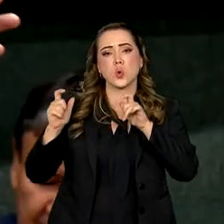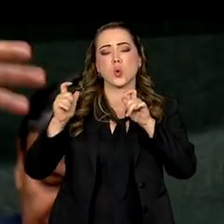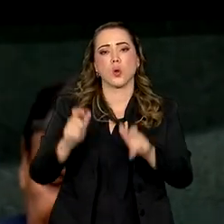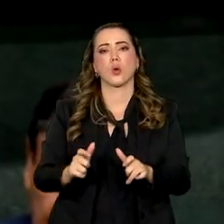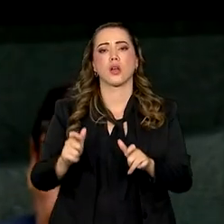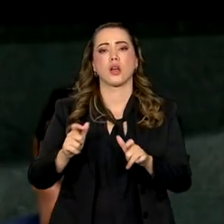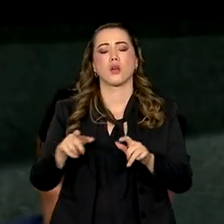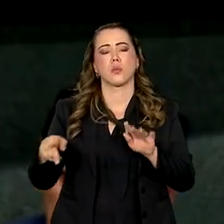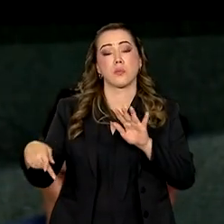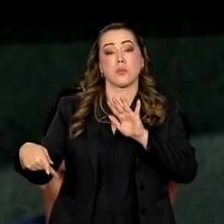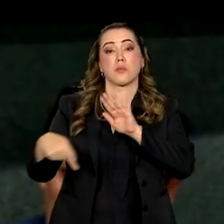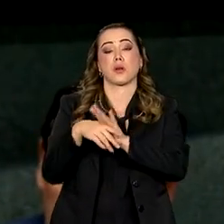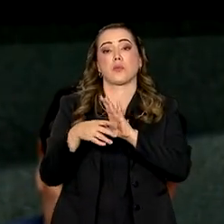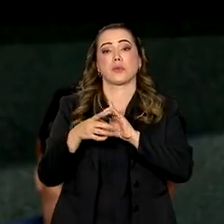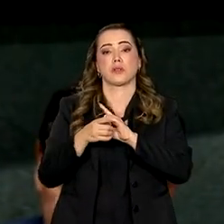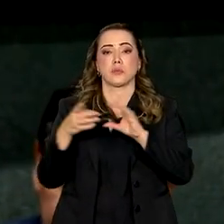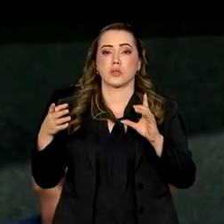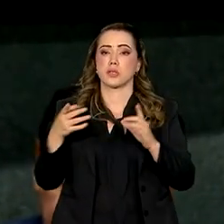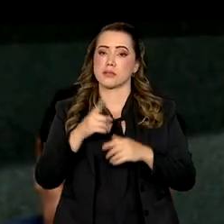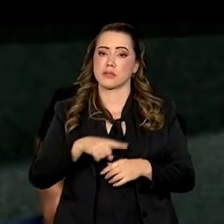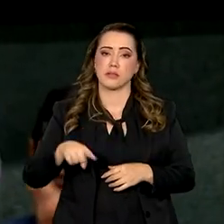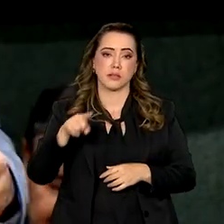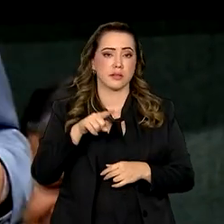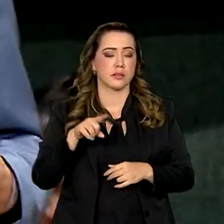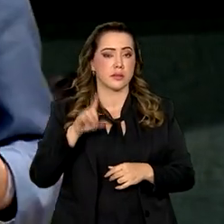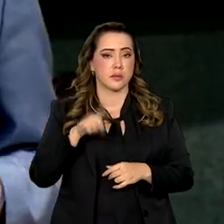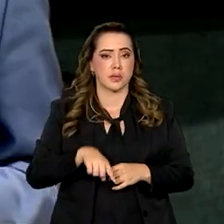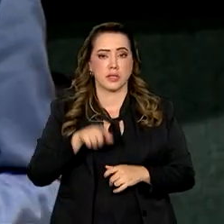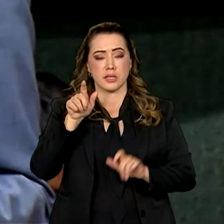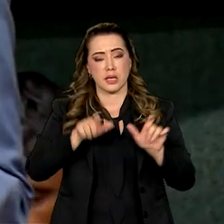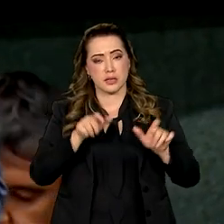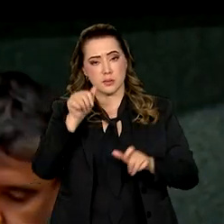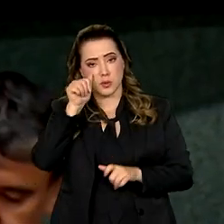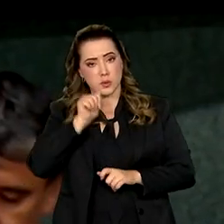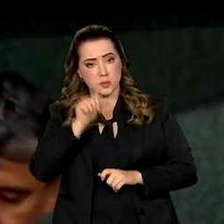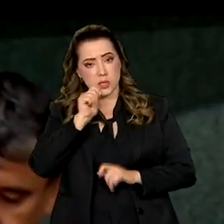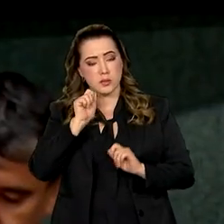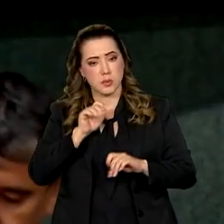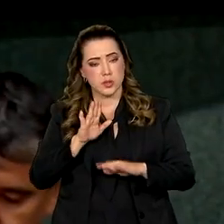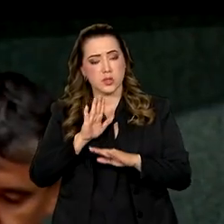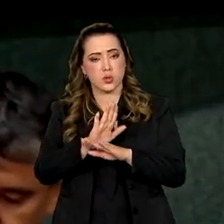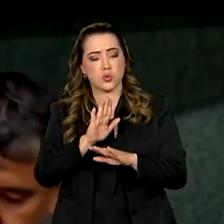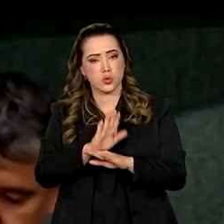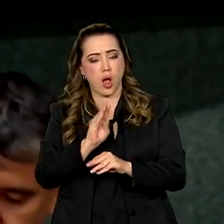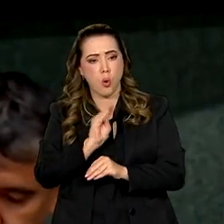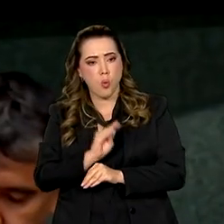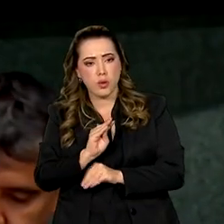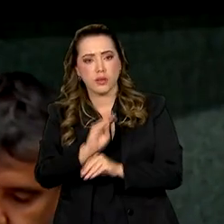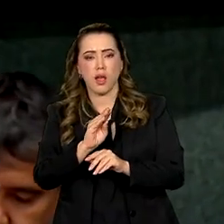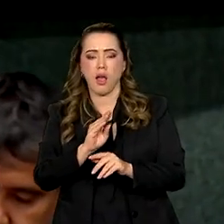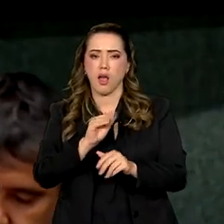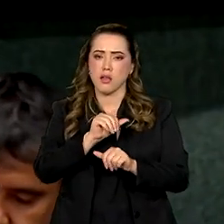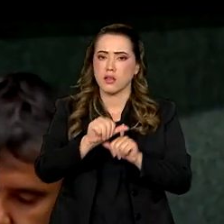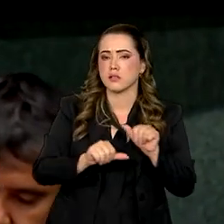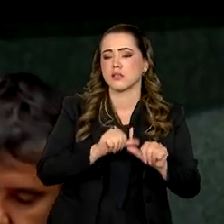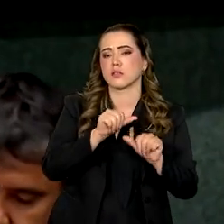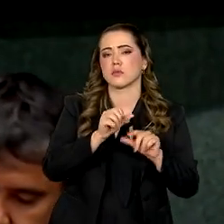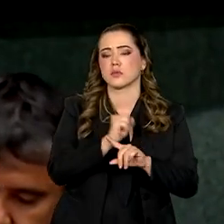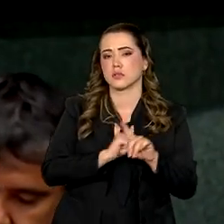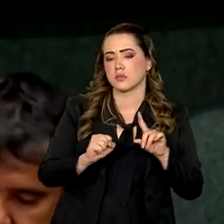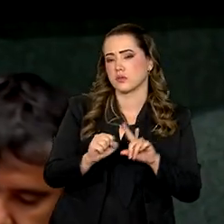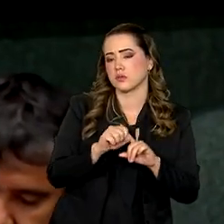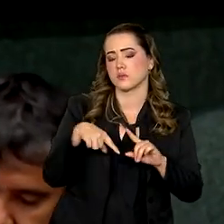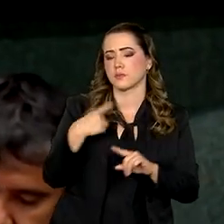exercício da democracia para que as mulheres possam ajudar a sustentar uma transformação social mais profunda